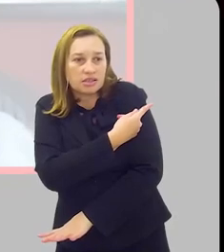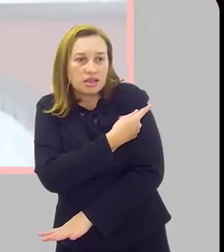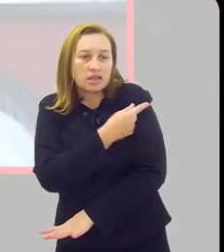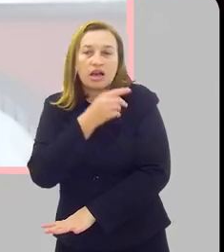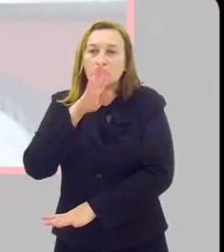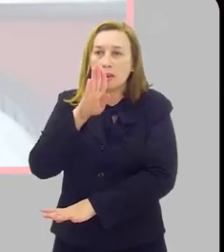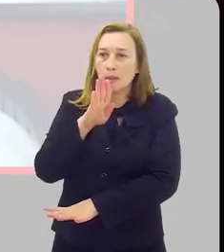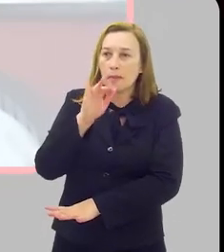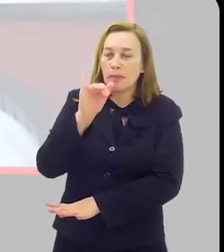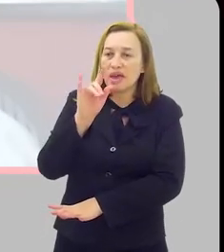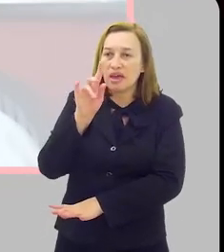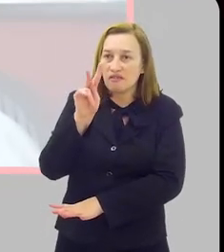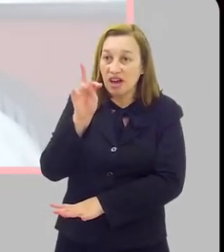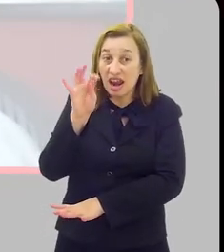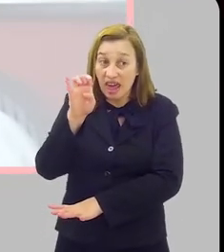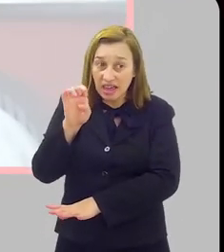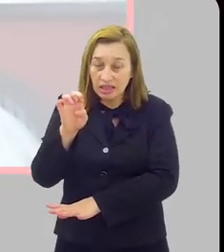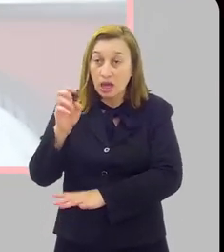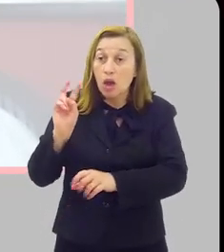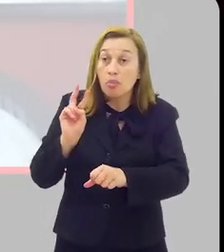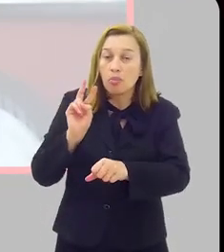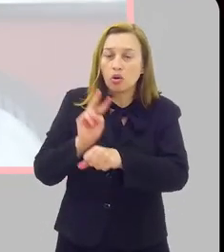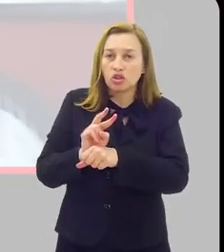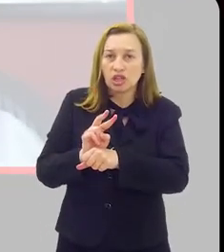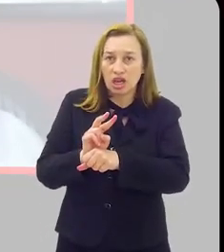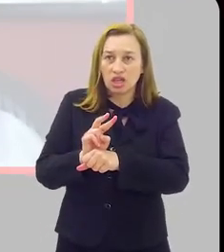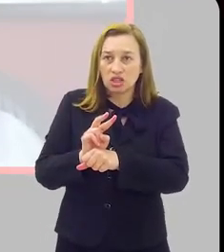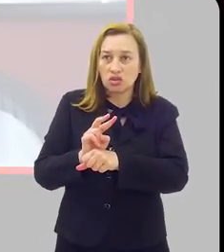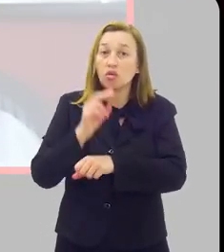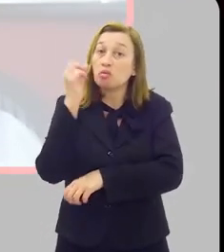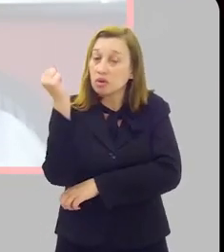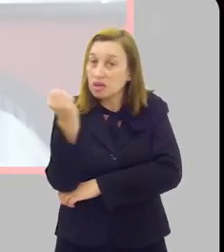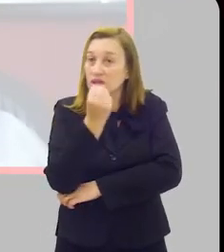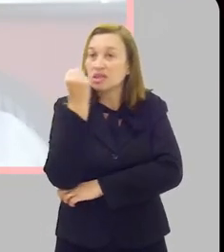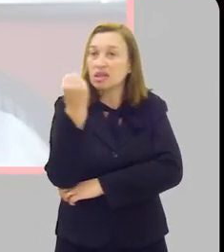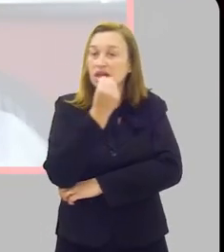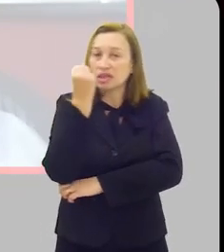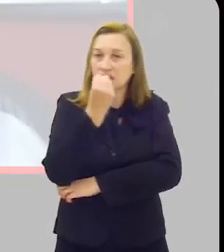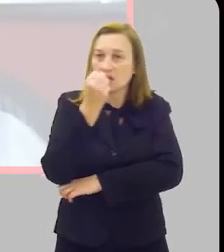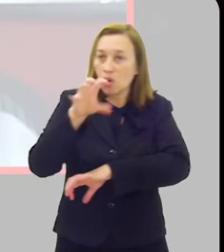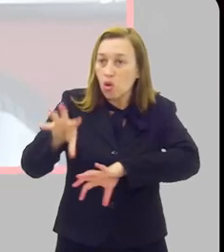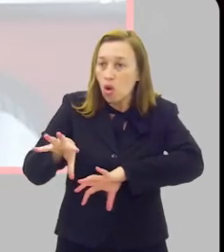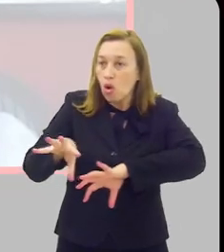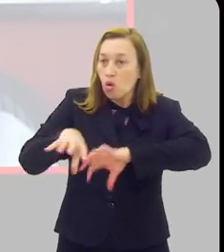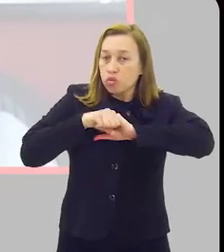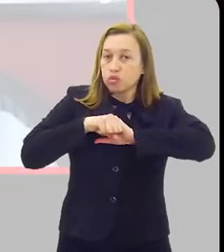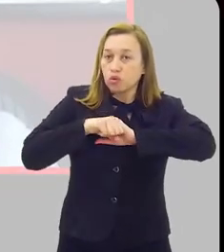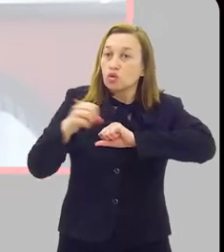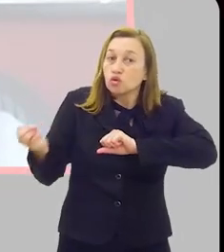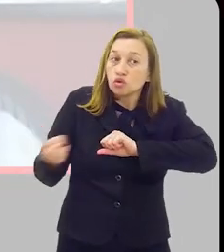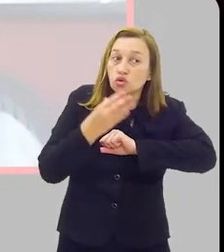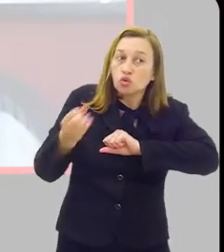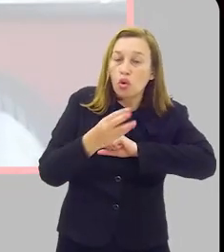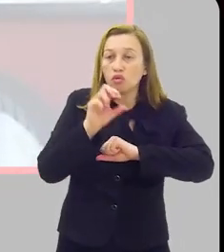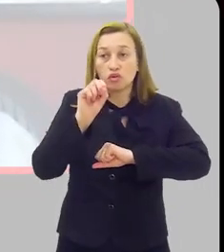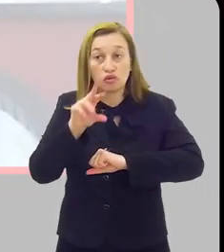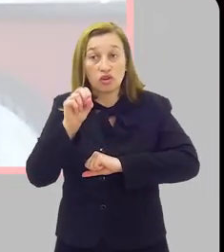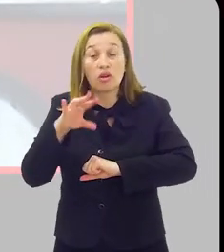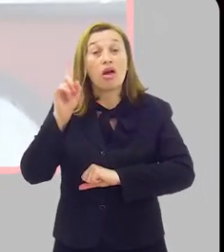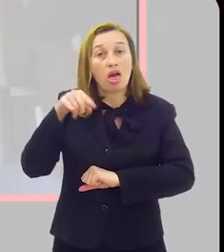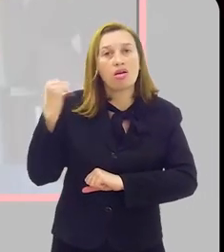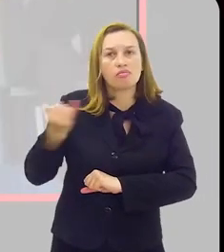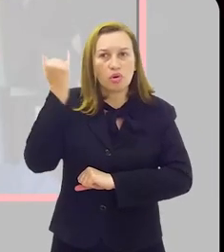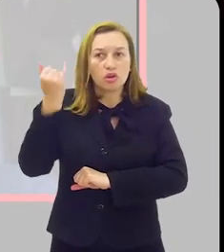com a vacina bivalente nos protege contra a gravidade dessa transmissão de novas cepas. Então, é muito importante.